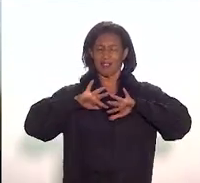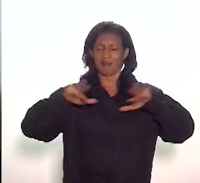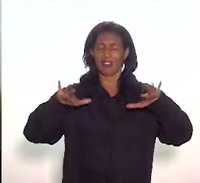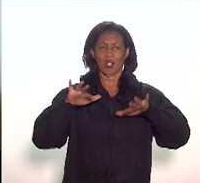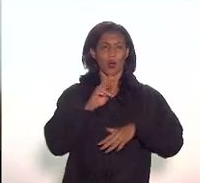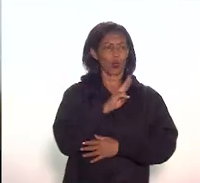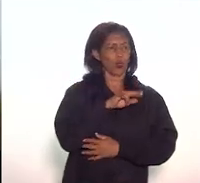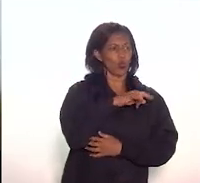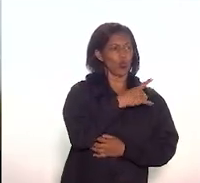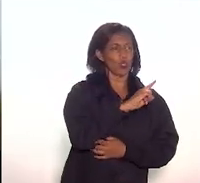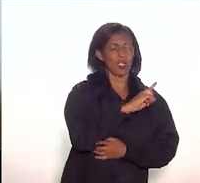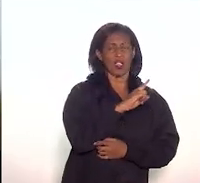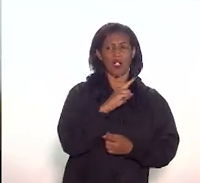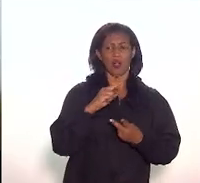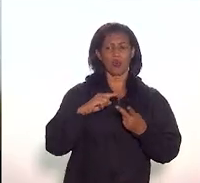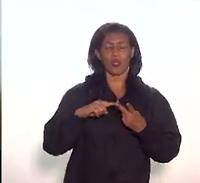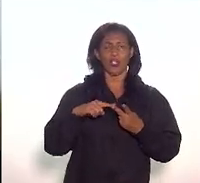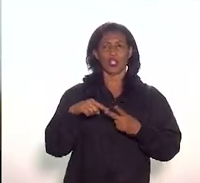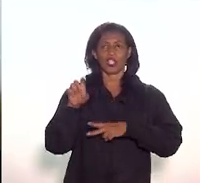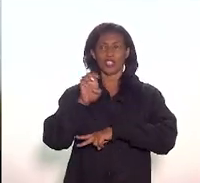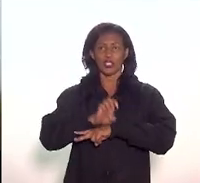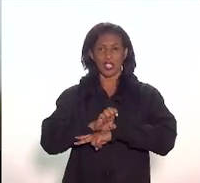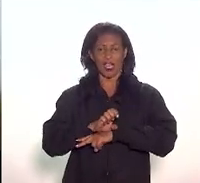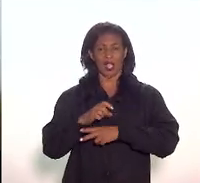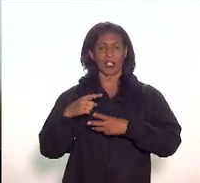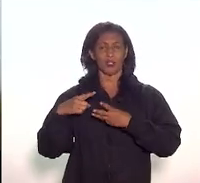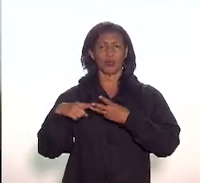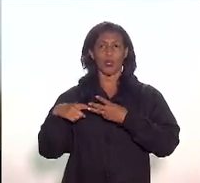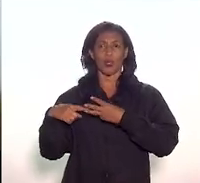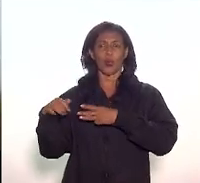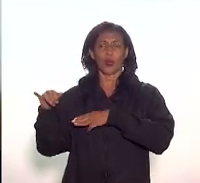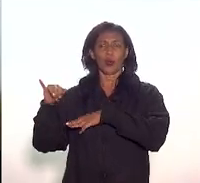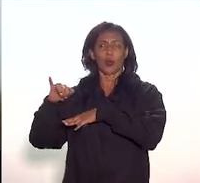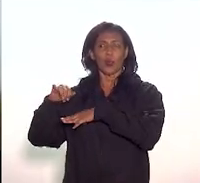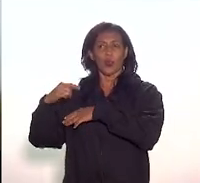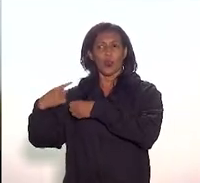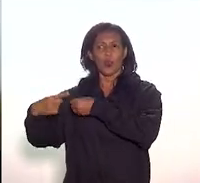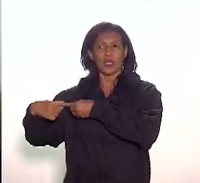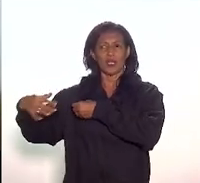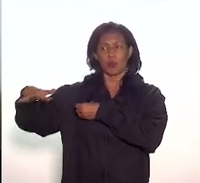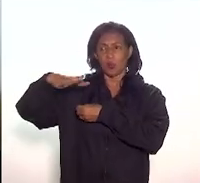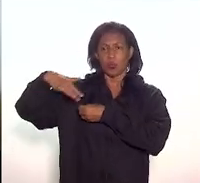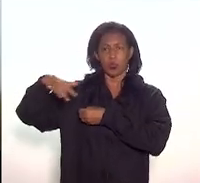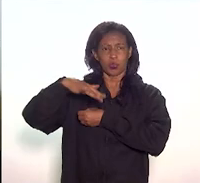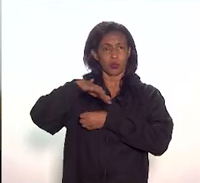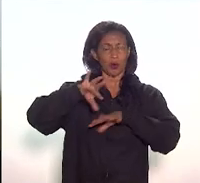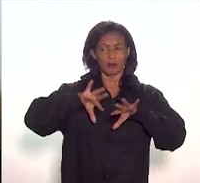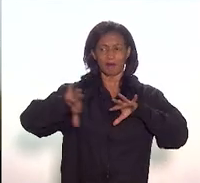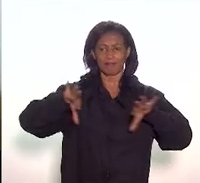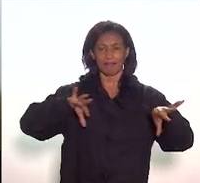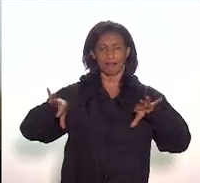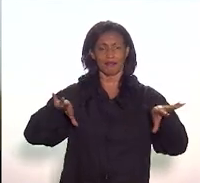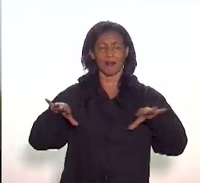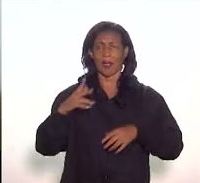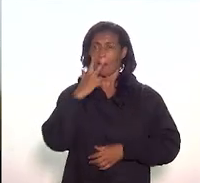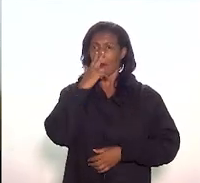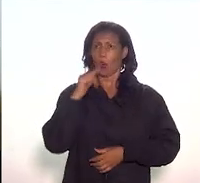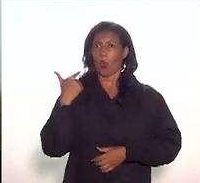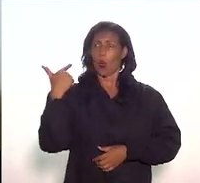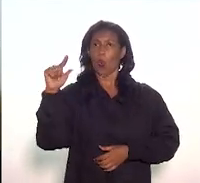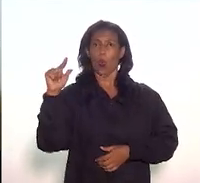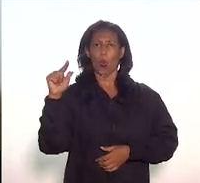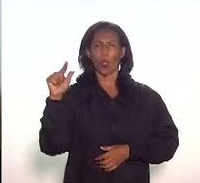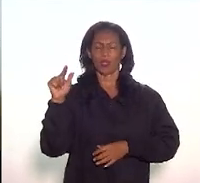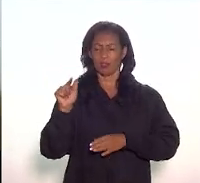Estado e município. Inclusive, ultimamente, querendo, inclusive, dar outra destinação